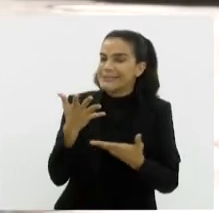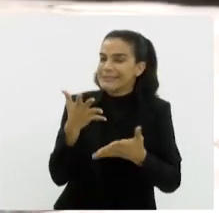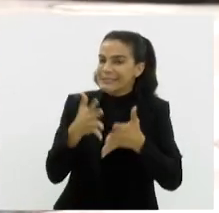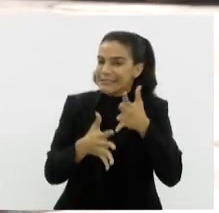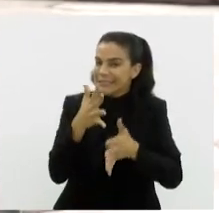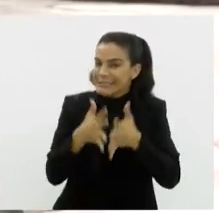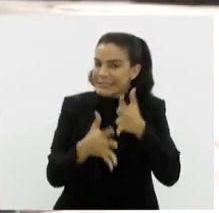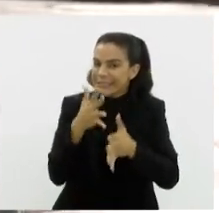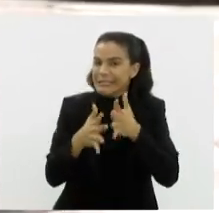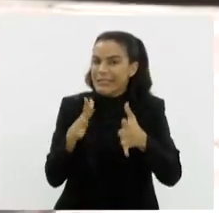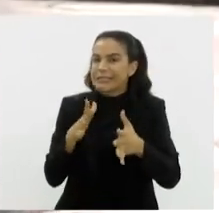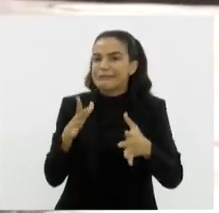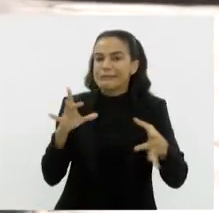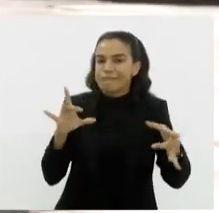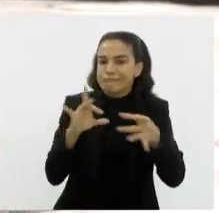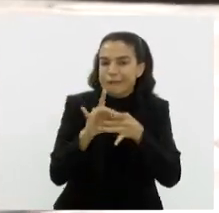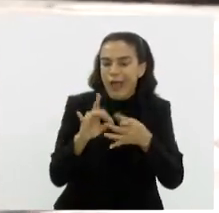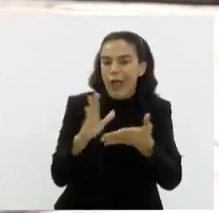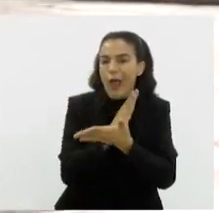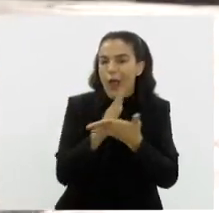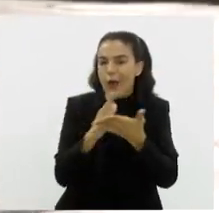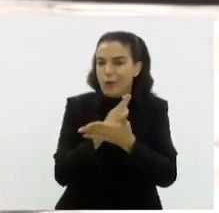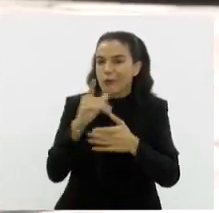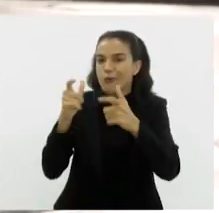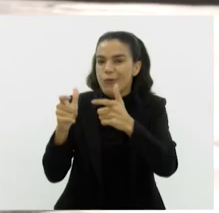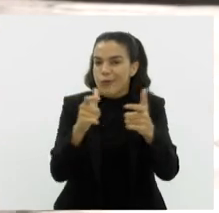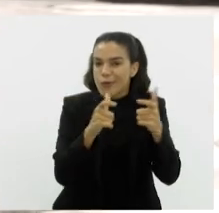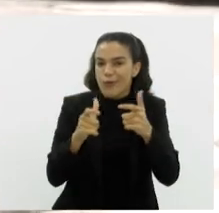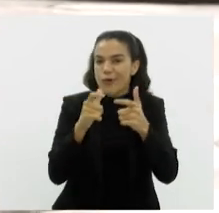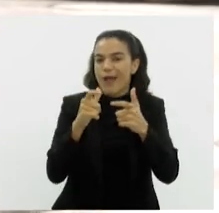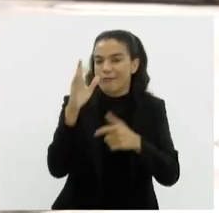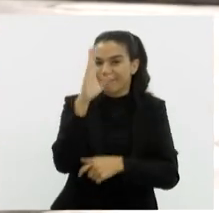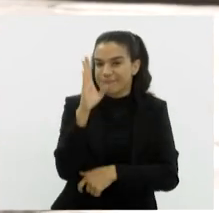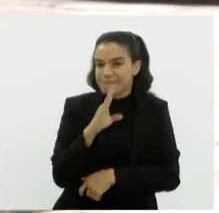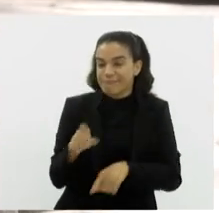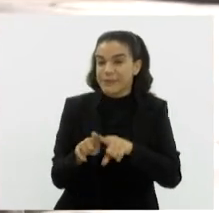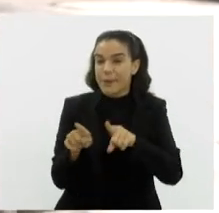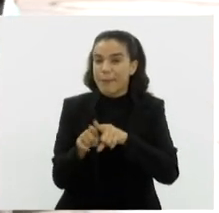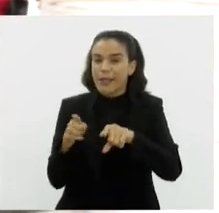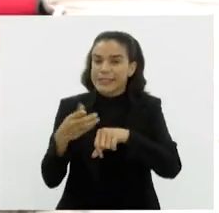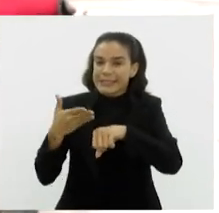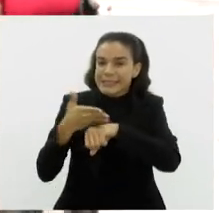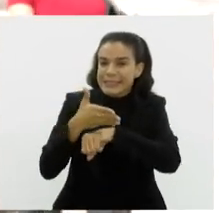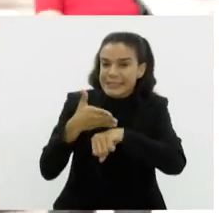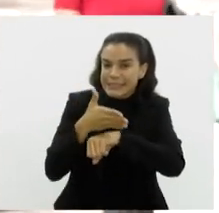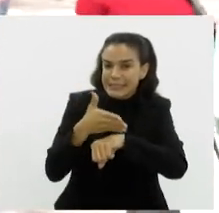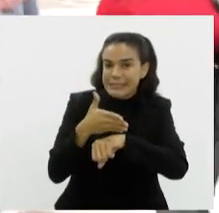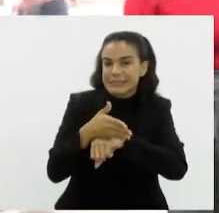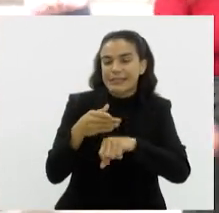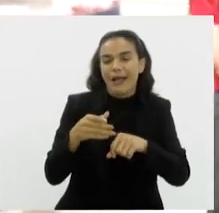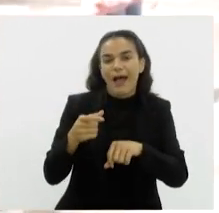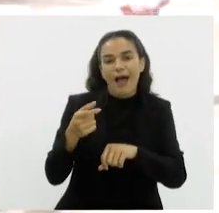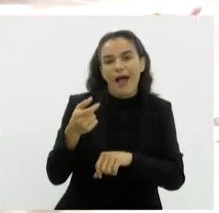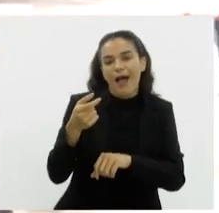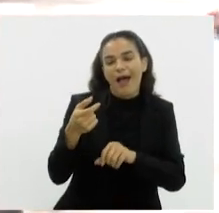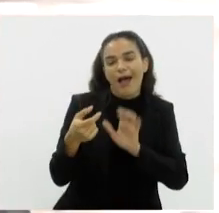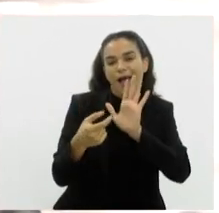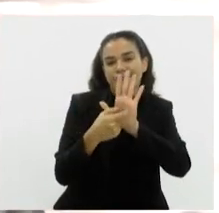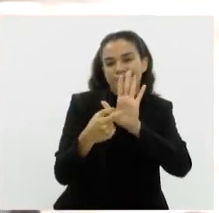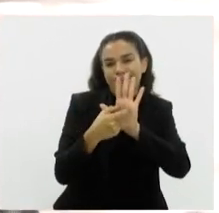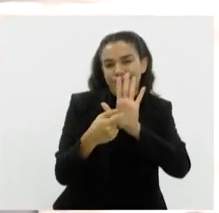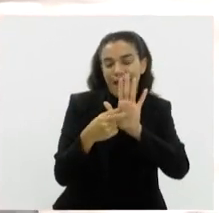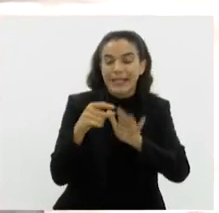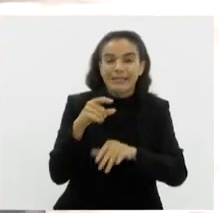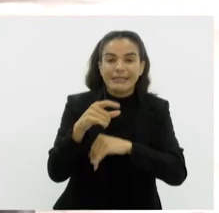problemas de conectividade em muitos locais do país. A gente tem problema até de acesso a hardware, para acesso à